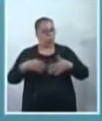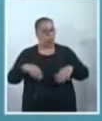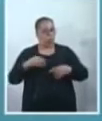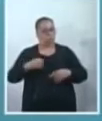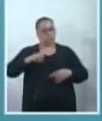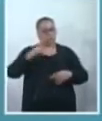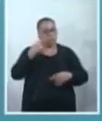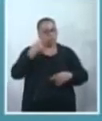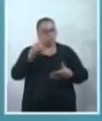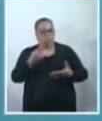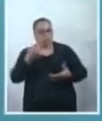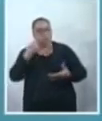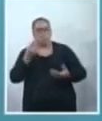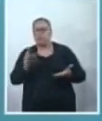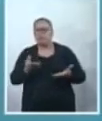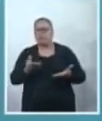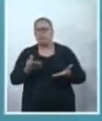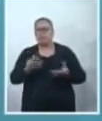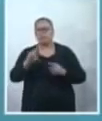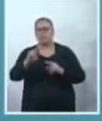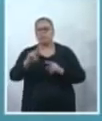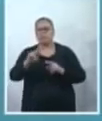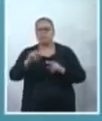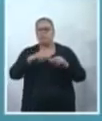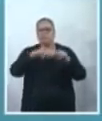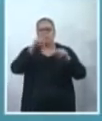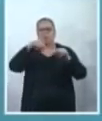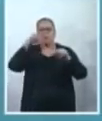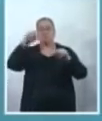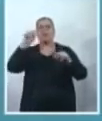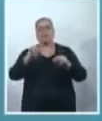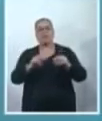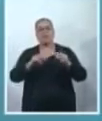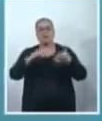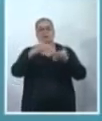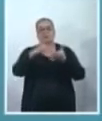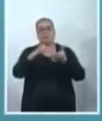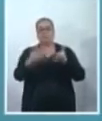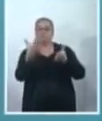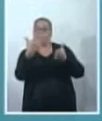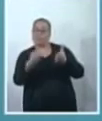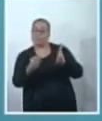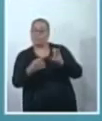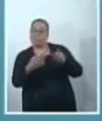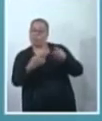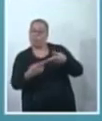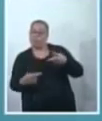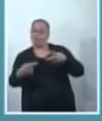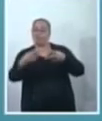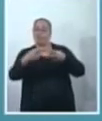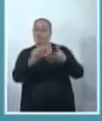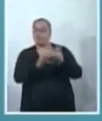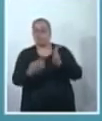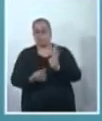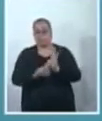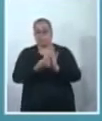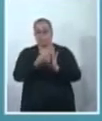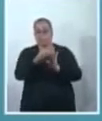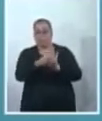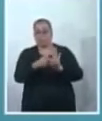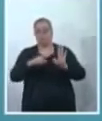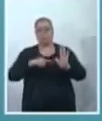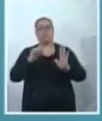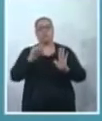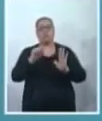nós olhamos aquele ranking das secretarias que mais estão recebendo o recurso a partir desse orçamento, nós temos